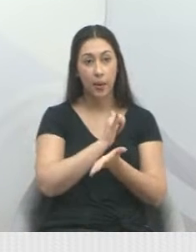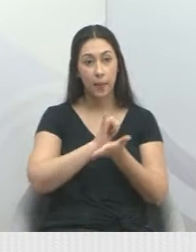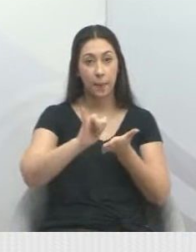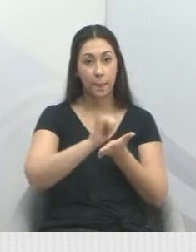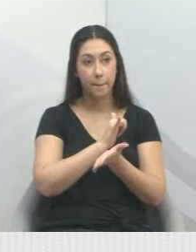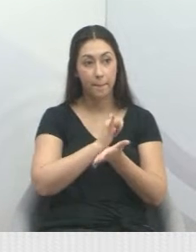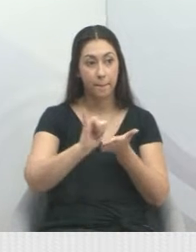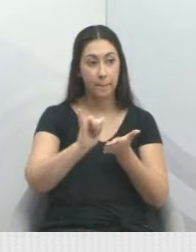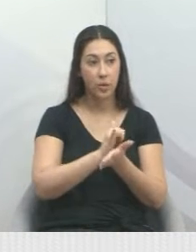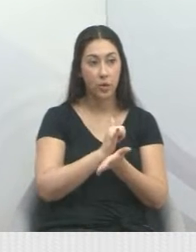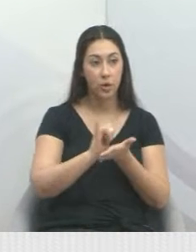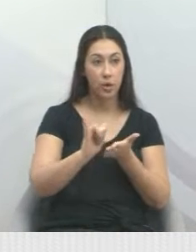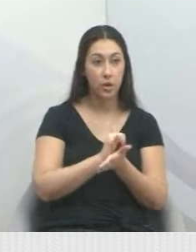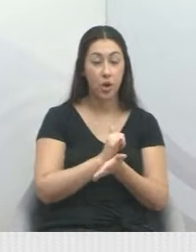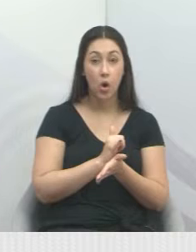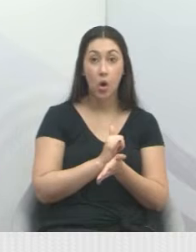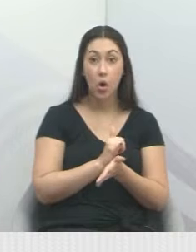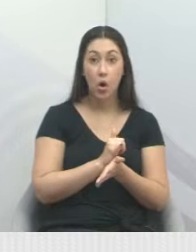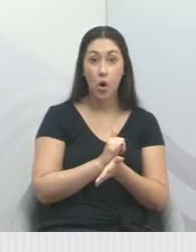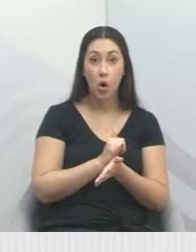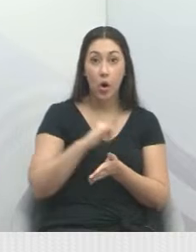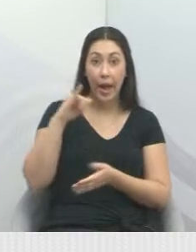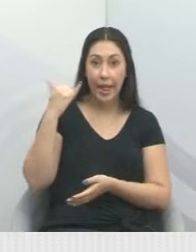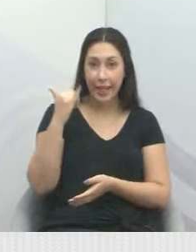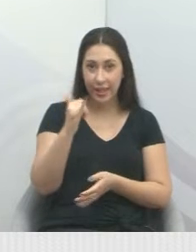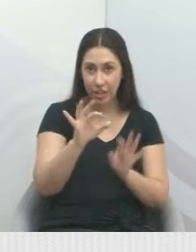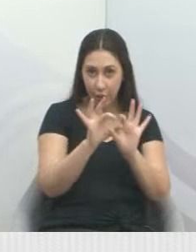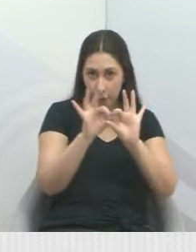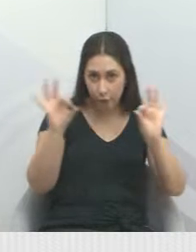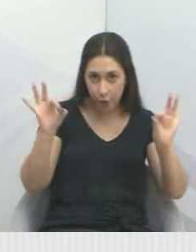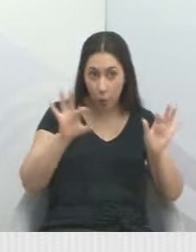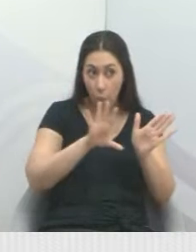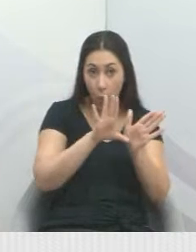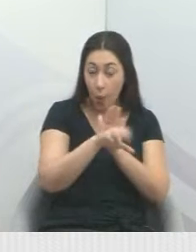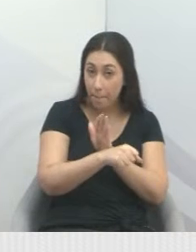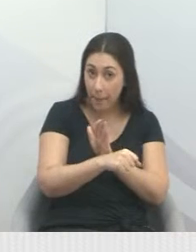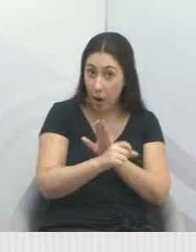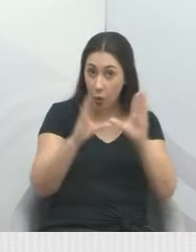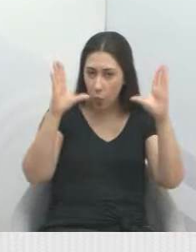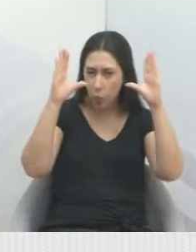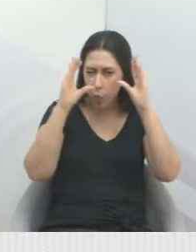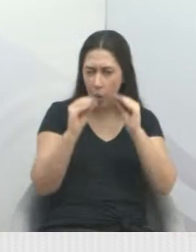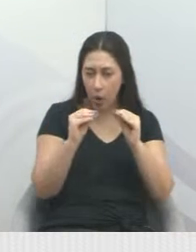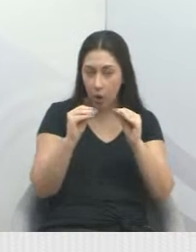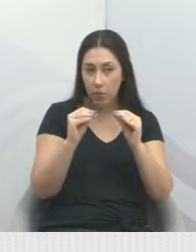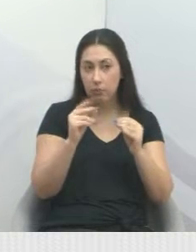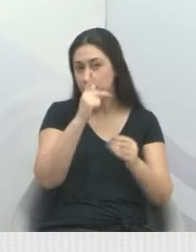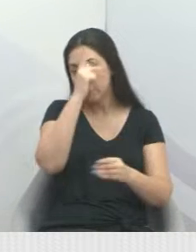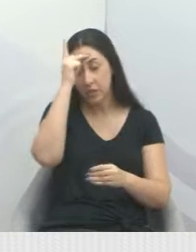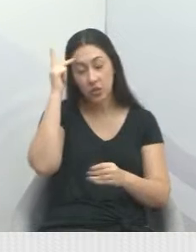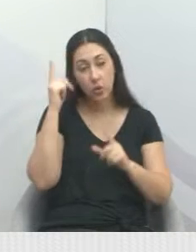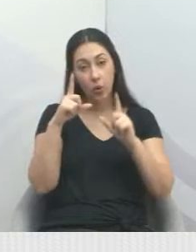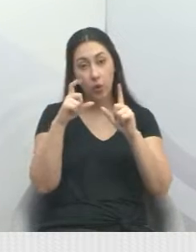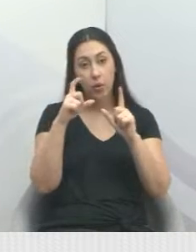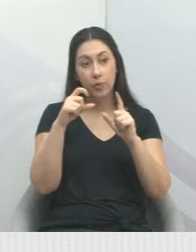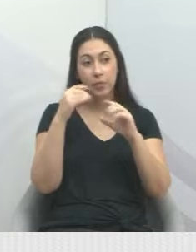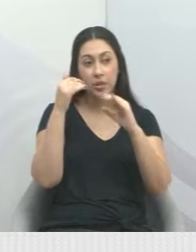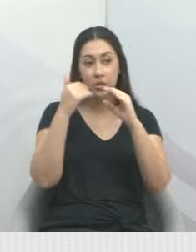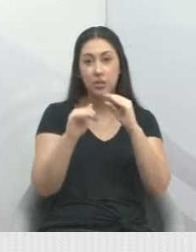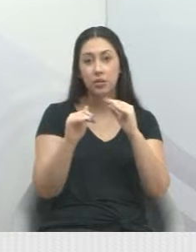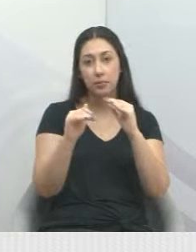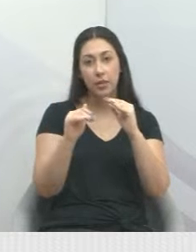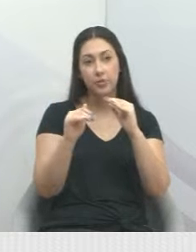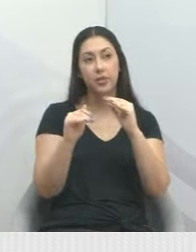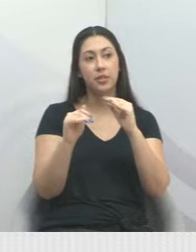Roubaram todos a fiação, estão no escuro. E o morador mandou essa foto. Eu falei,